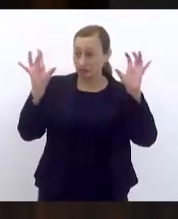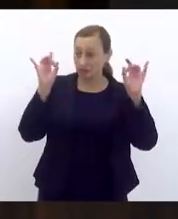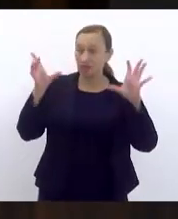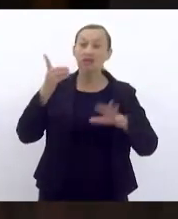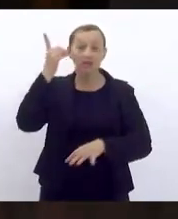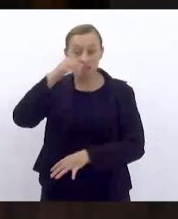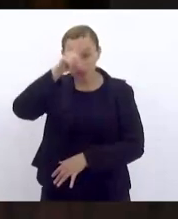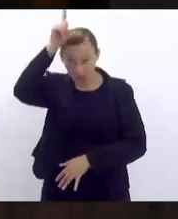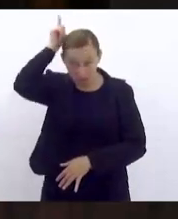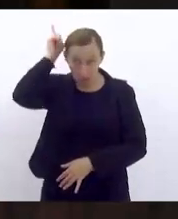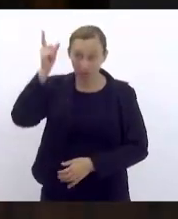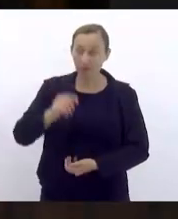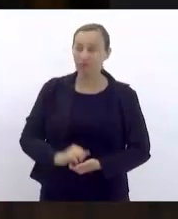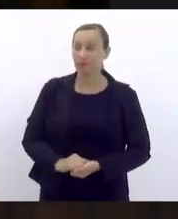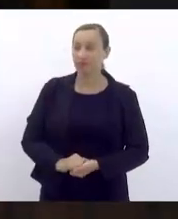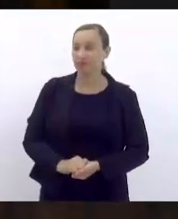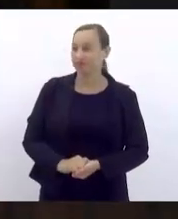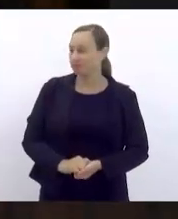Luiz Paulo